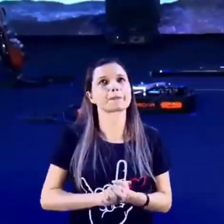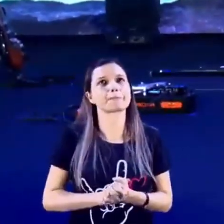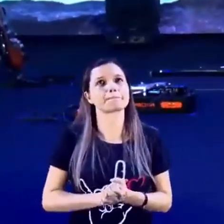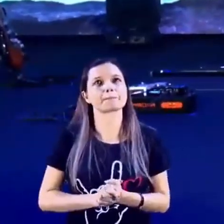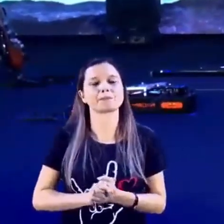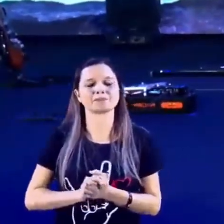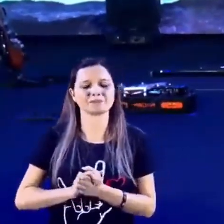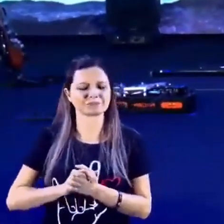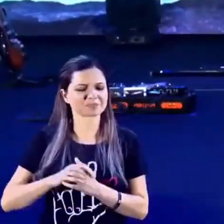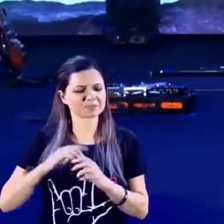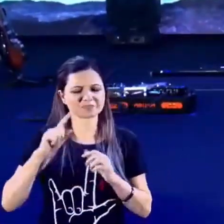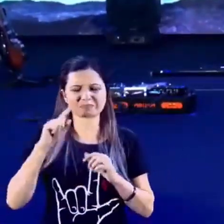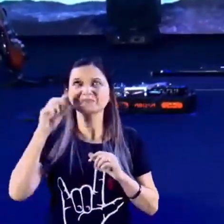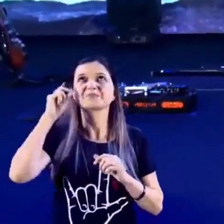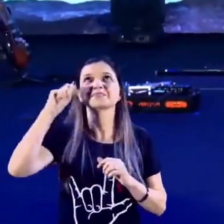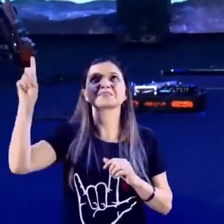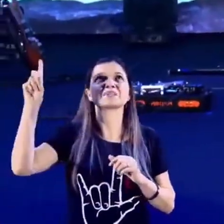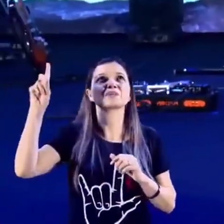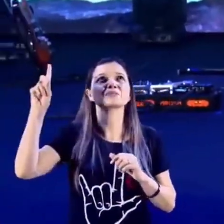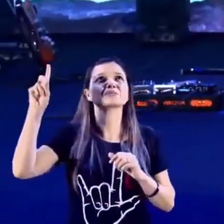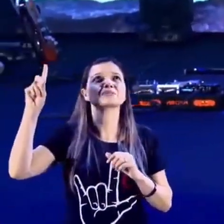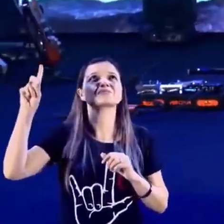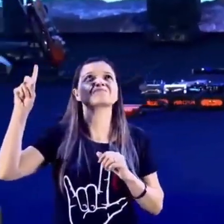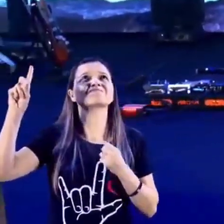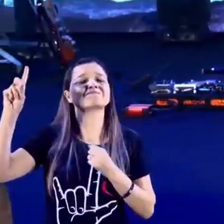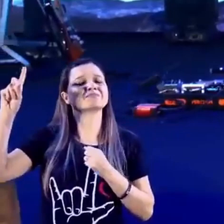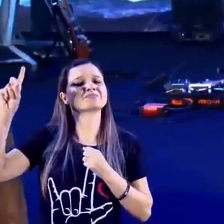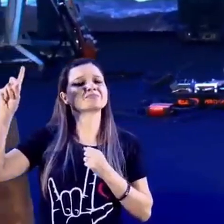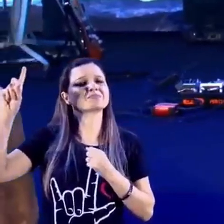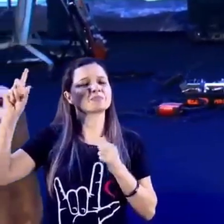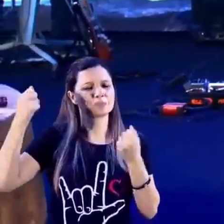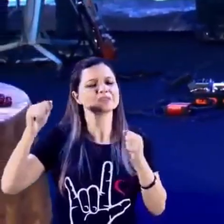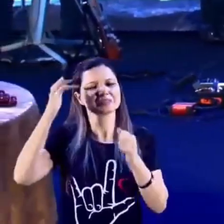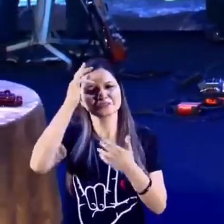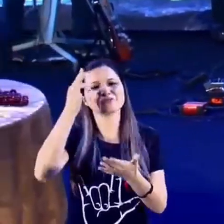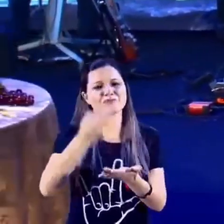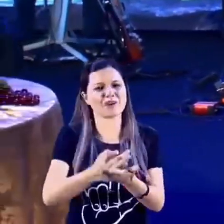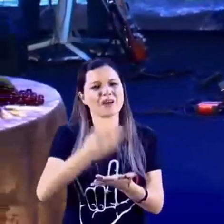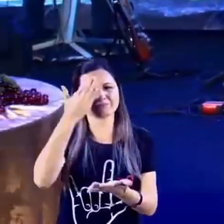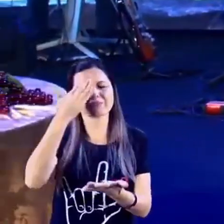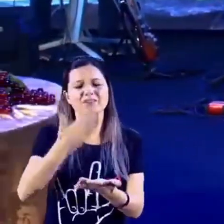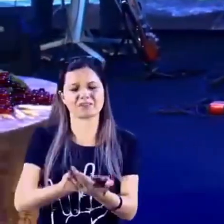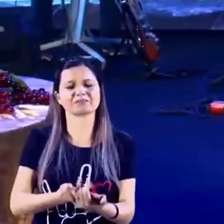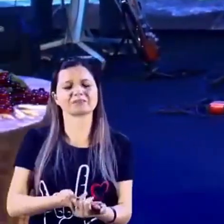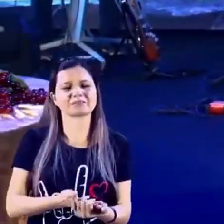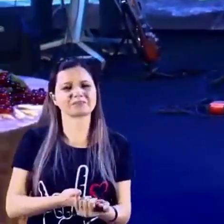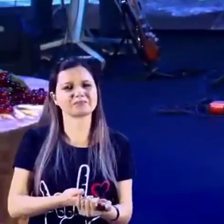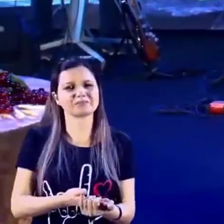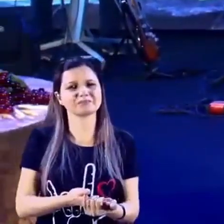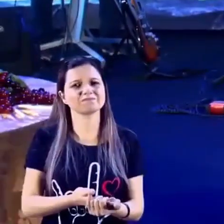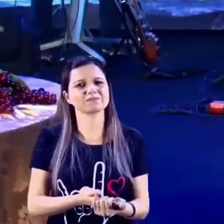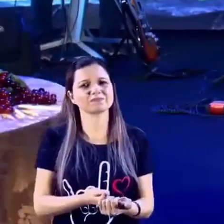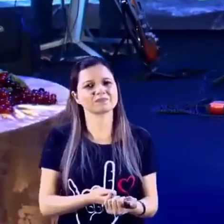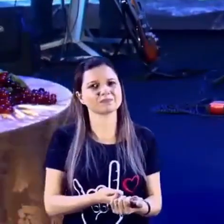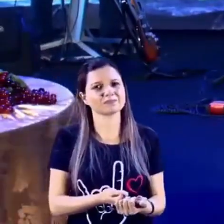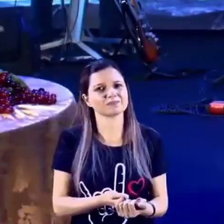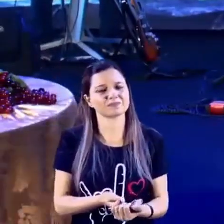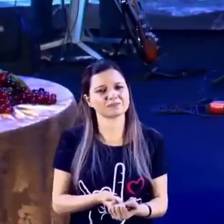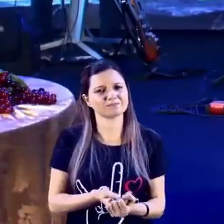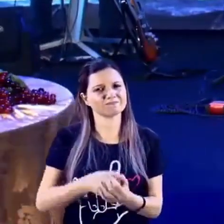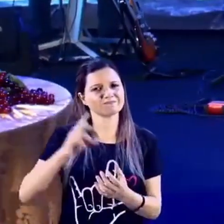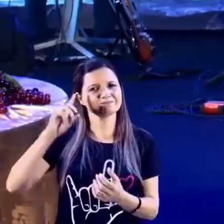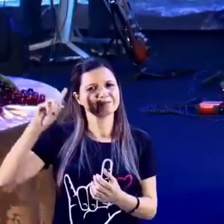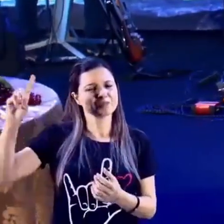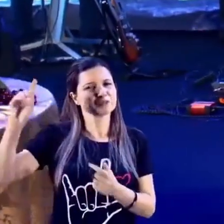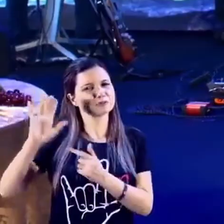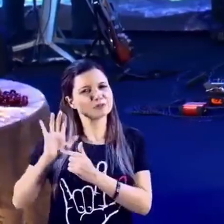E tudo depende. Você pode falar assim, pastor, mas é esse negócio de fé, de crer. Querido, Deus